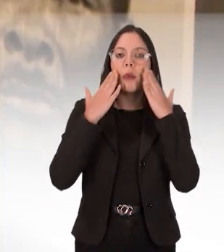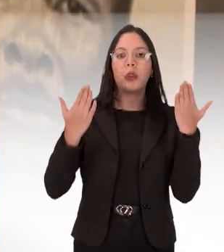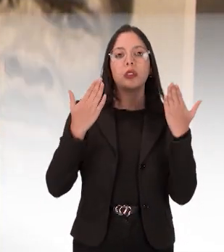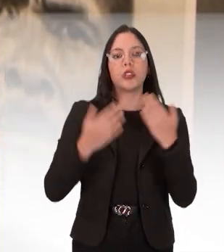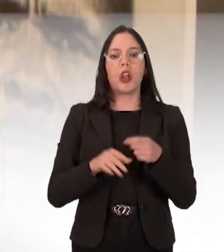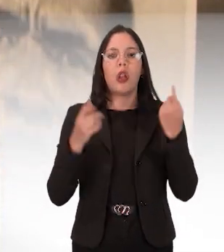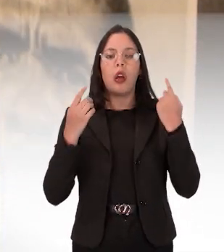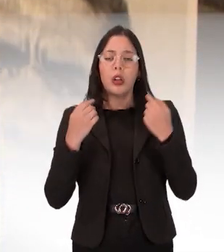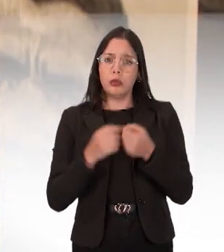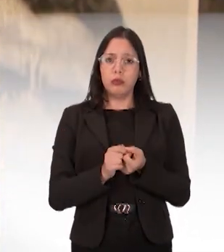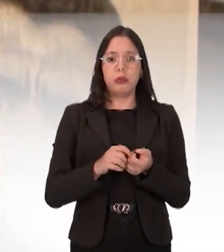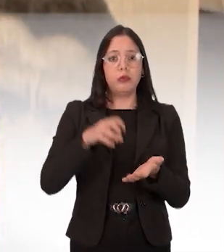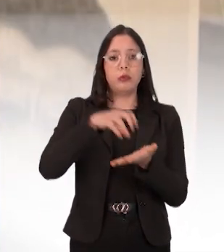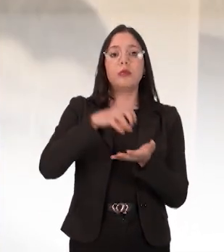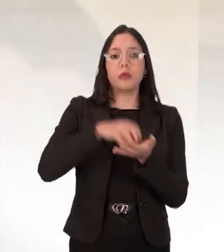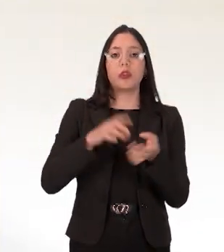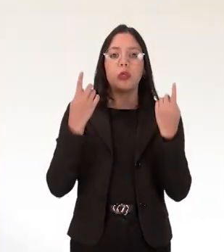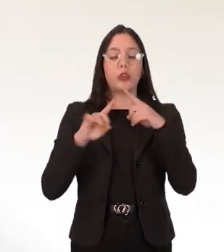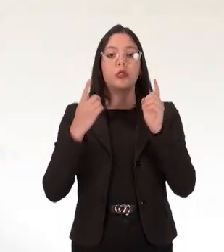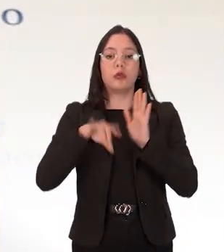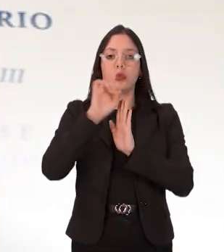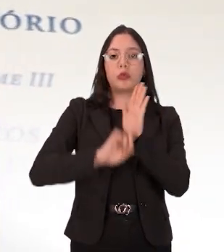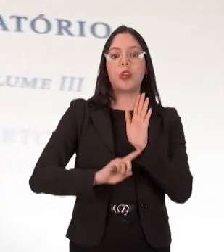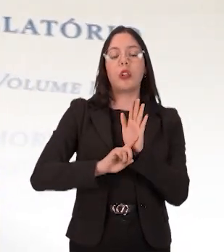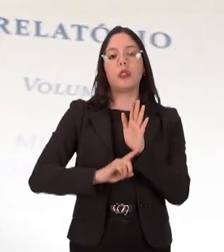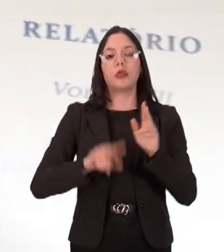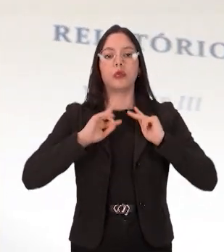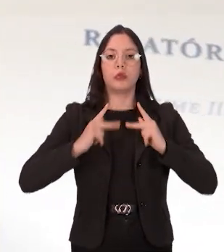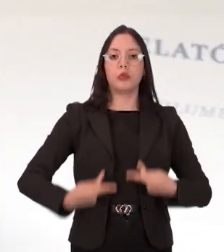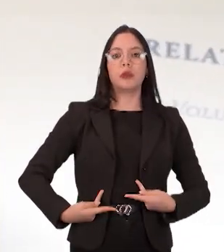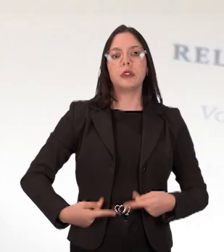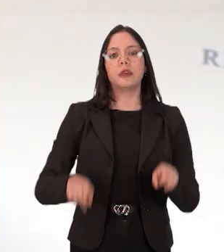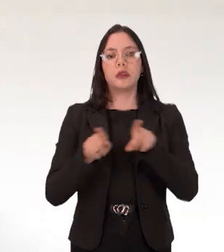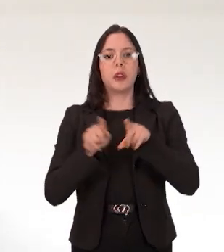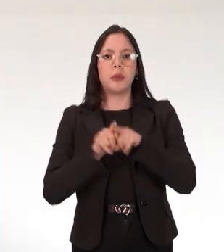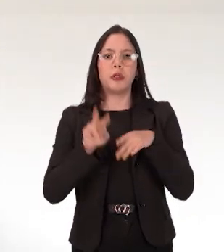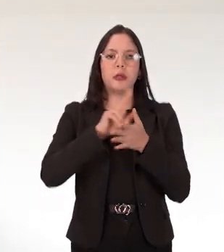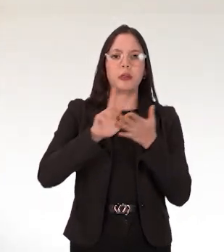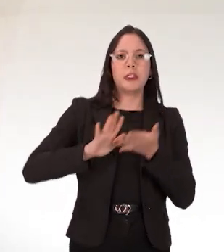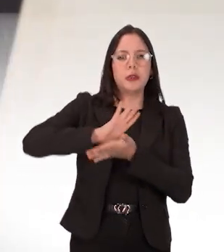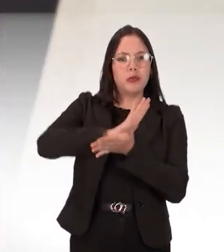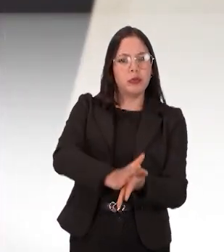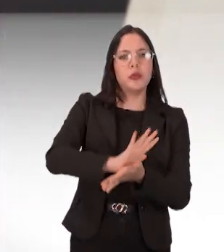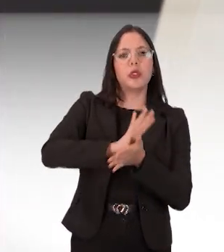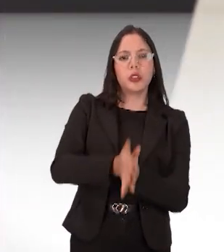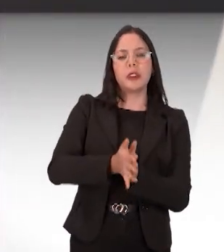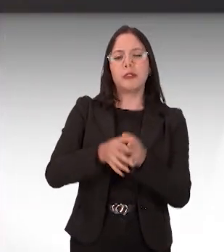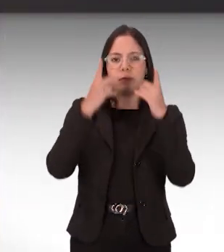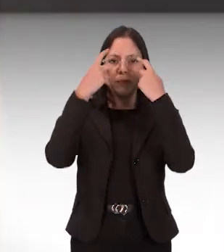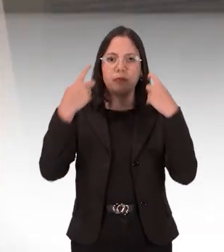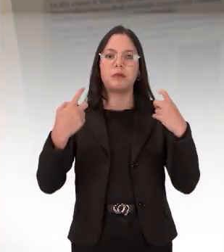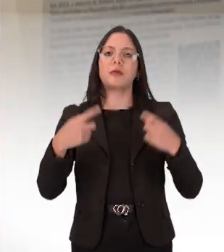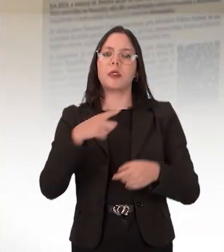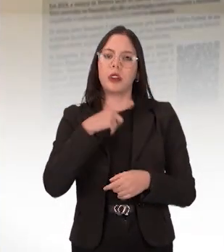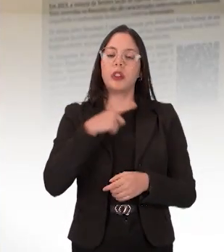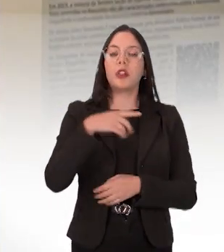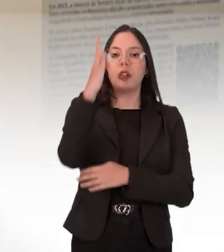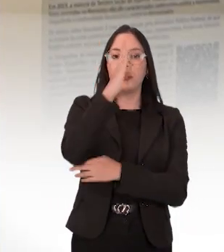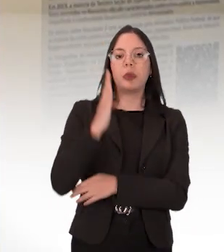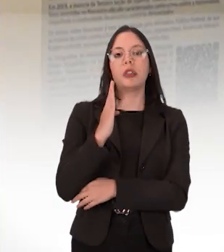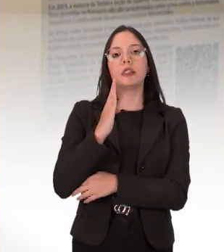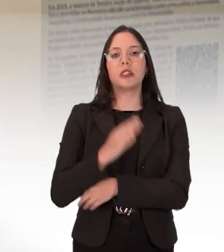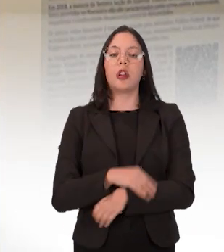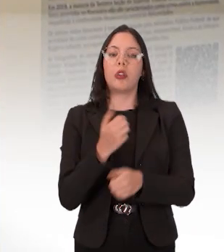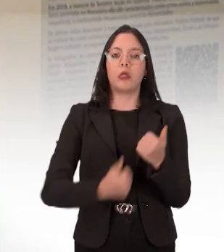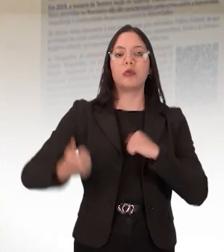direitos humanos. O Memorial coloca em pauta um período de censura, repressão e violência que se instaurou no Brasil com o